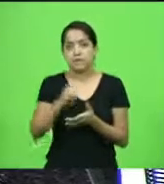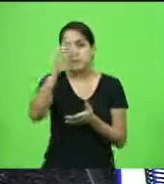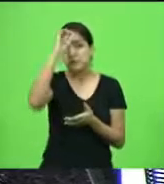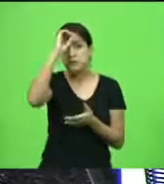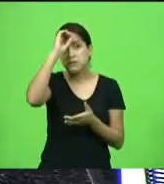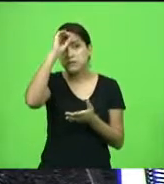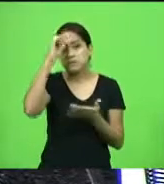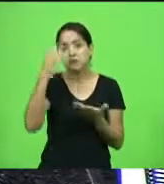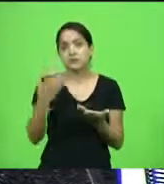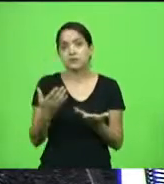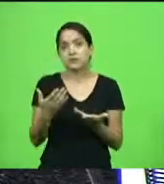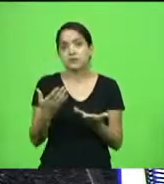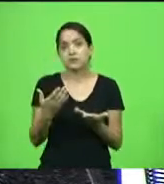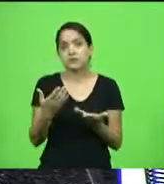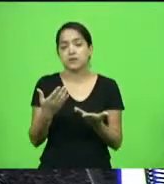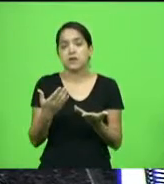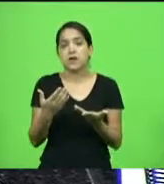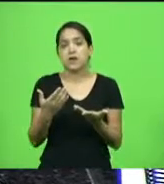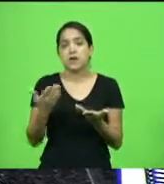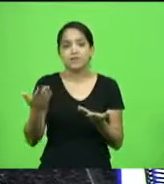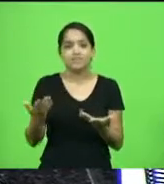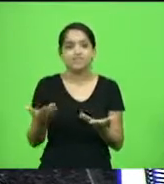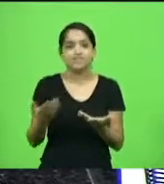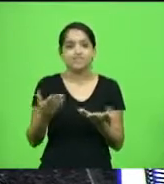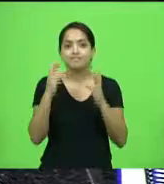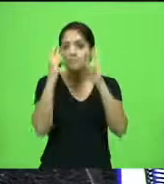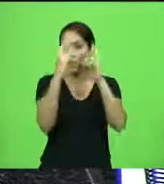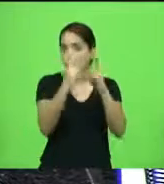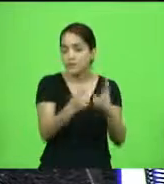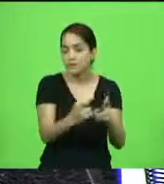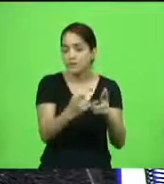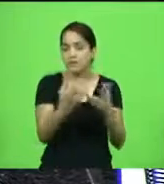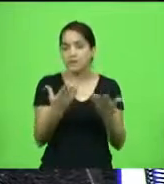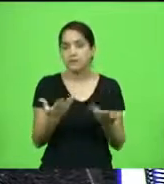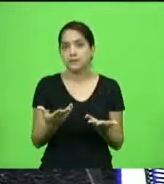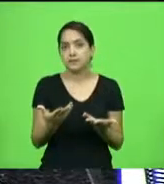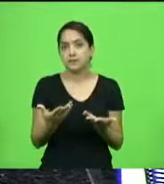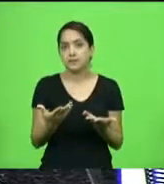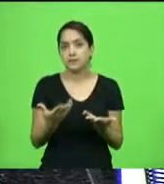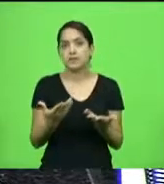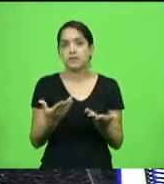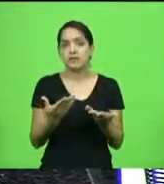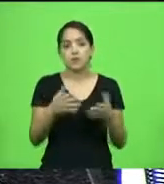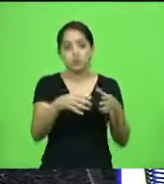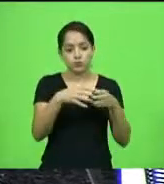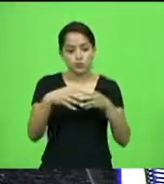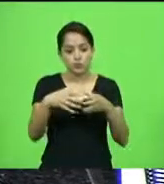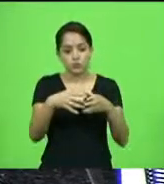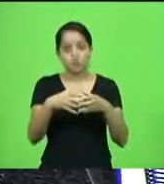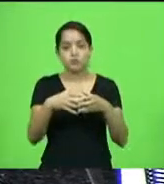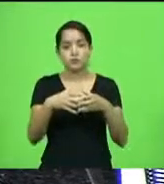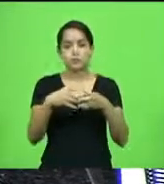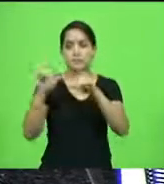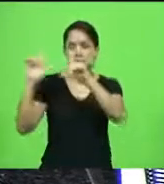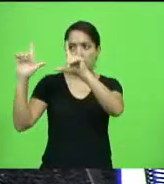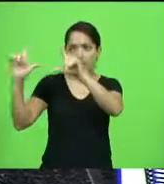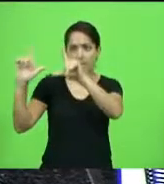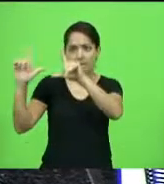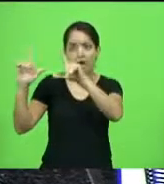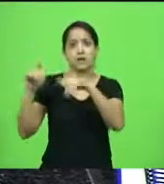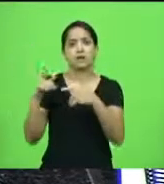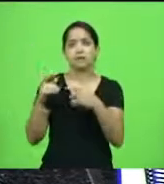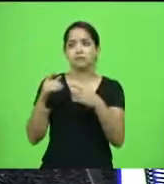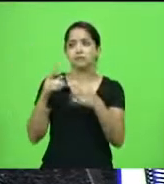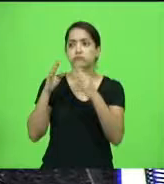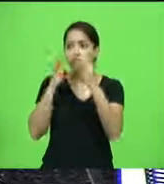É você, como eu disse, você desrespeitar as instituições. Se alguém colocou uma placa ali, respeite-a,